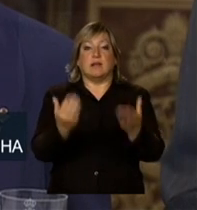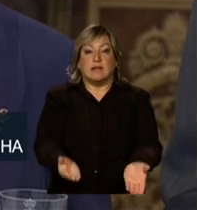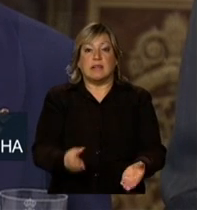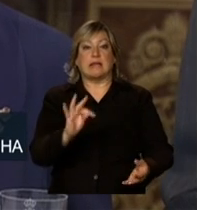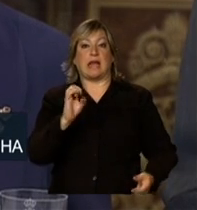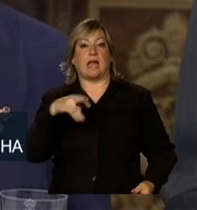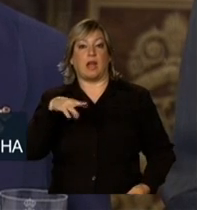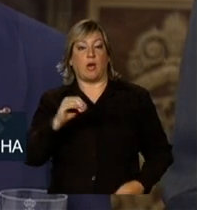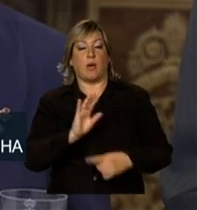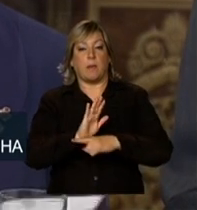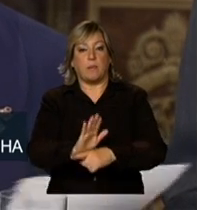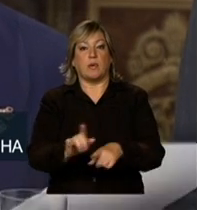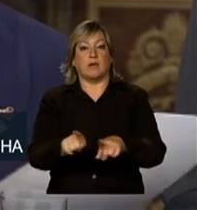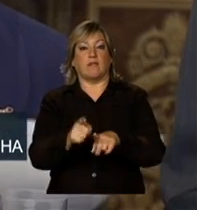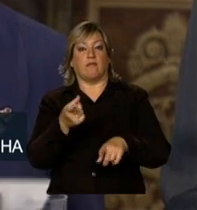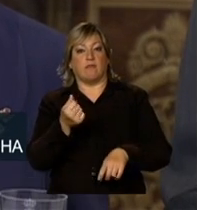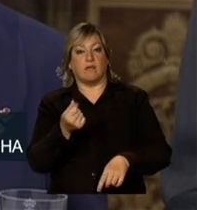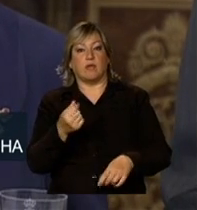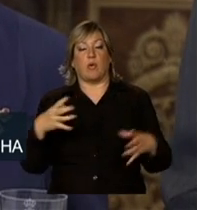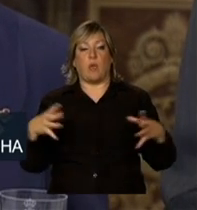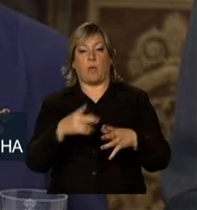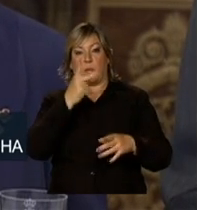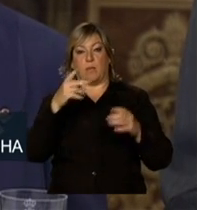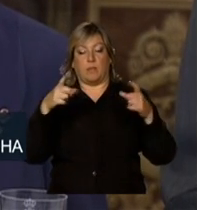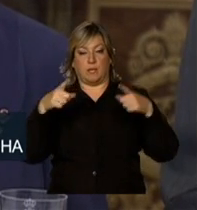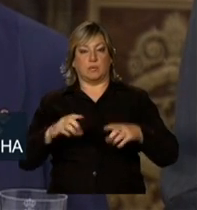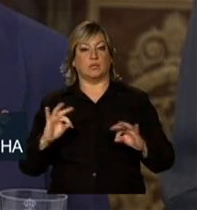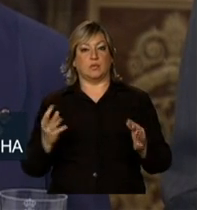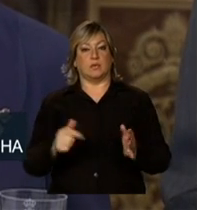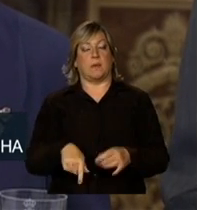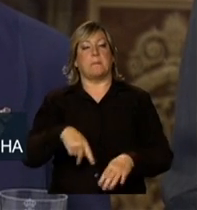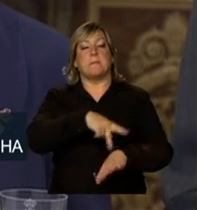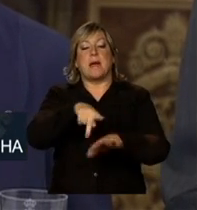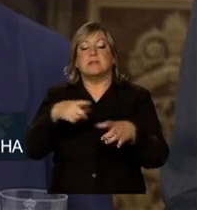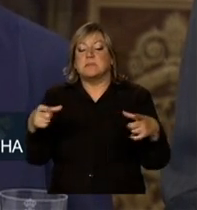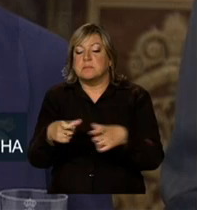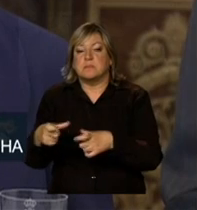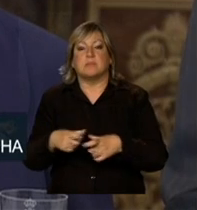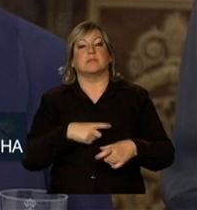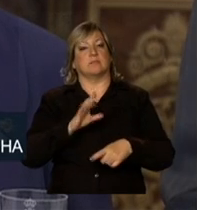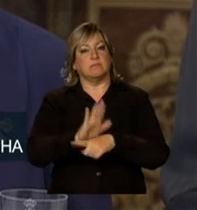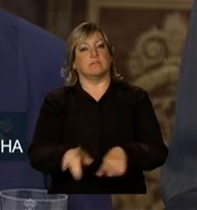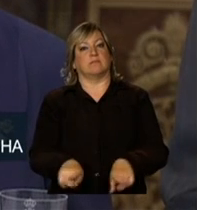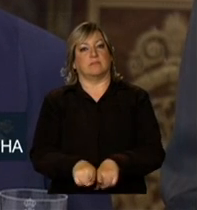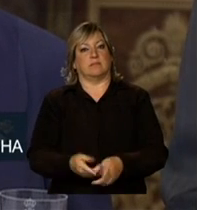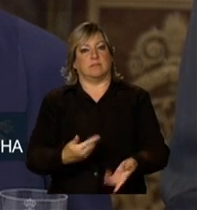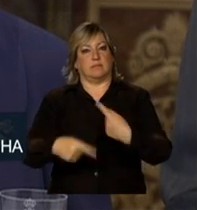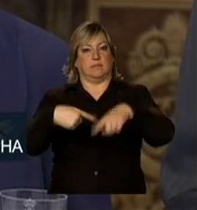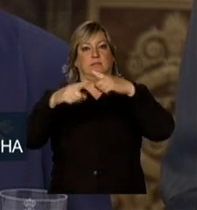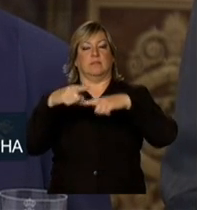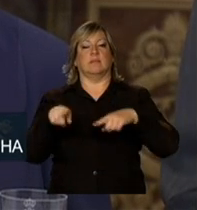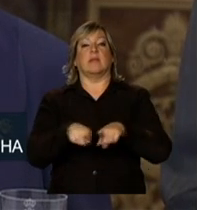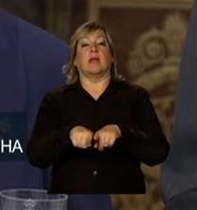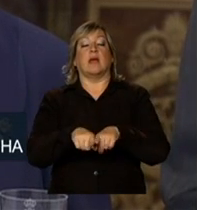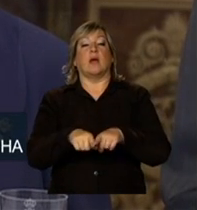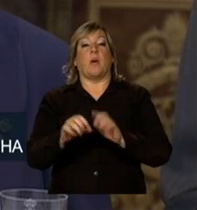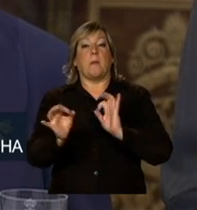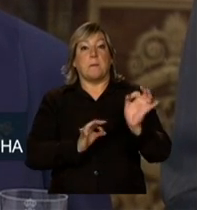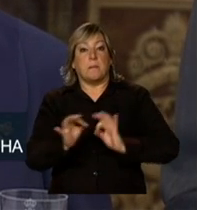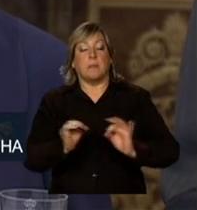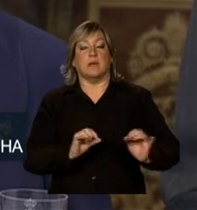humanitário a países de menor desenvolvimento relativo. No âmbito do Programa Mundial de Alimentos, mantemos